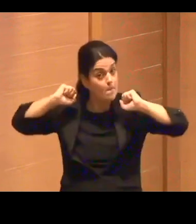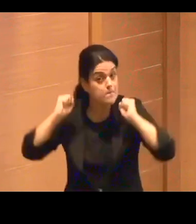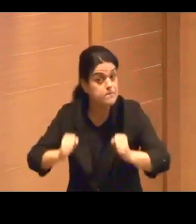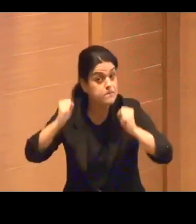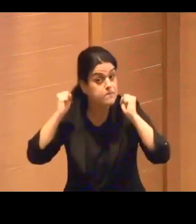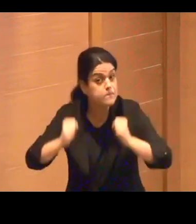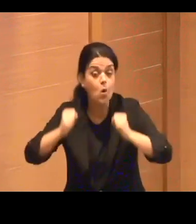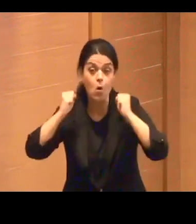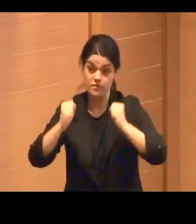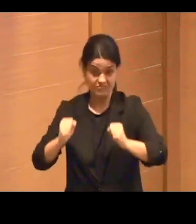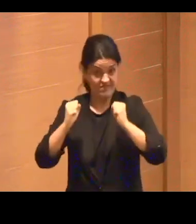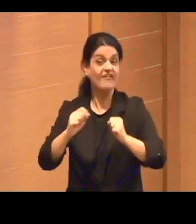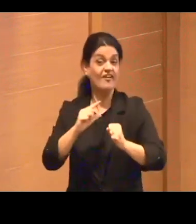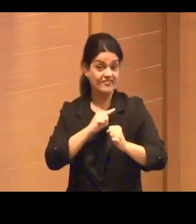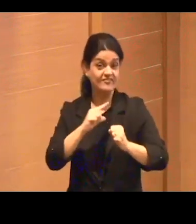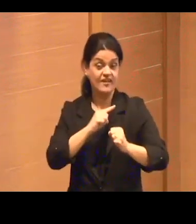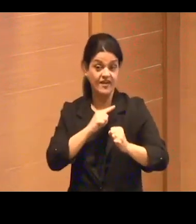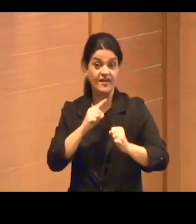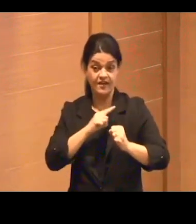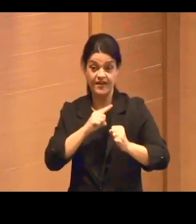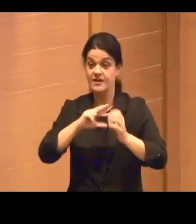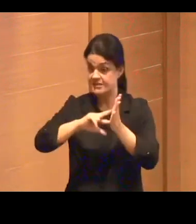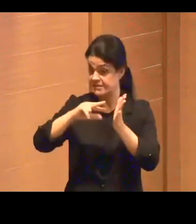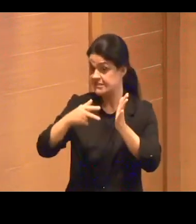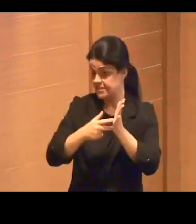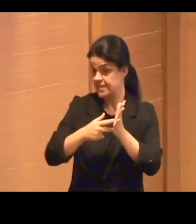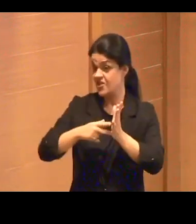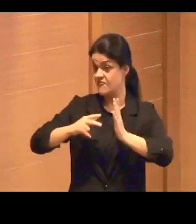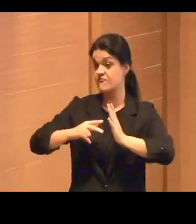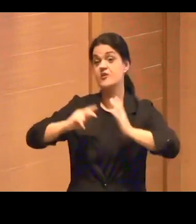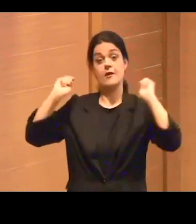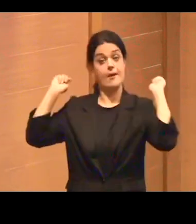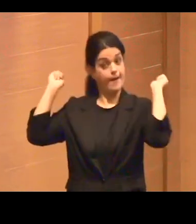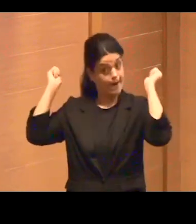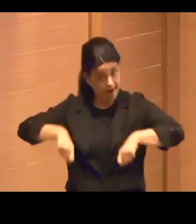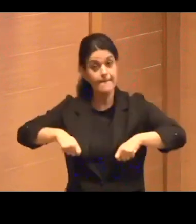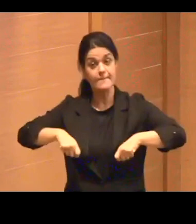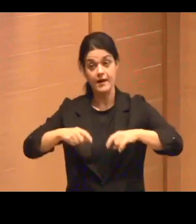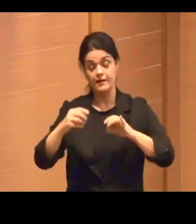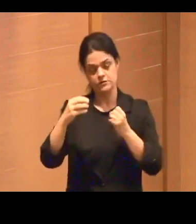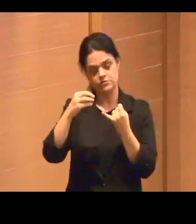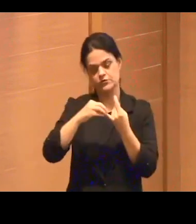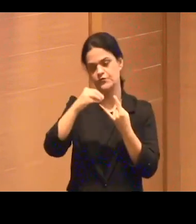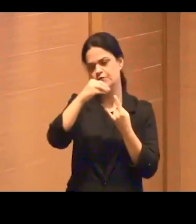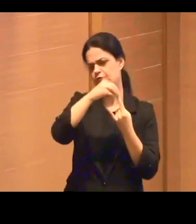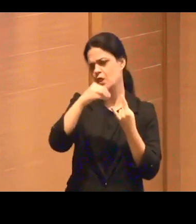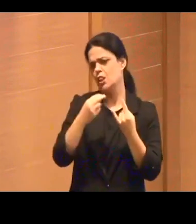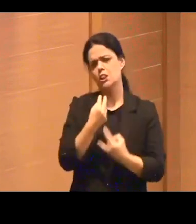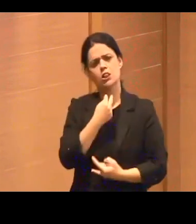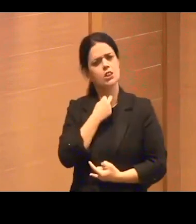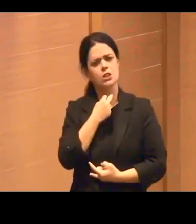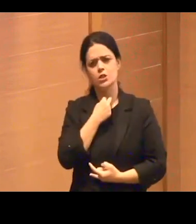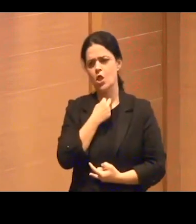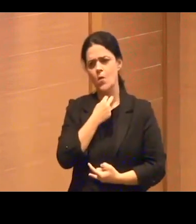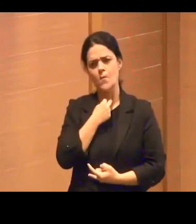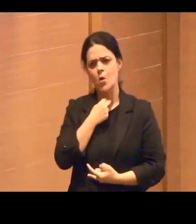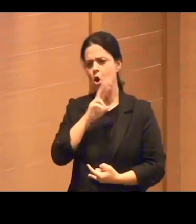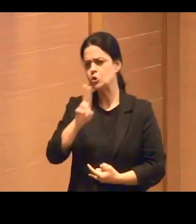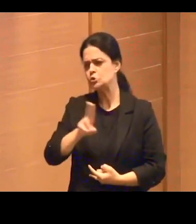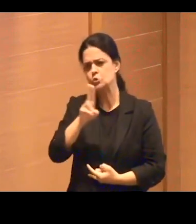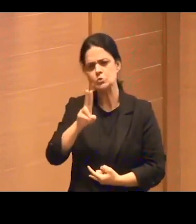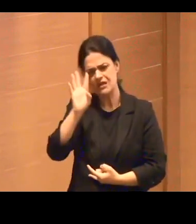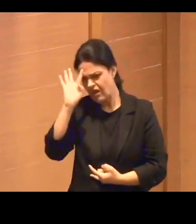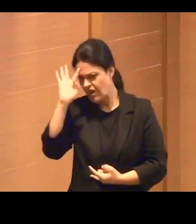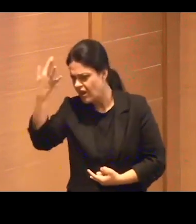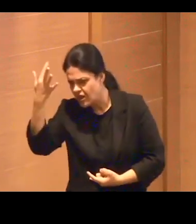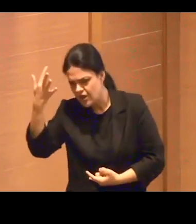poderio no sentido de competência instalada da Fiocruz não pode continuar utilizando soluções proprietárias.